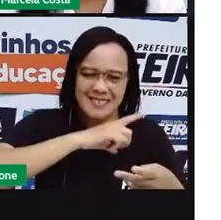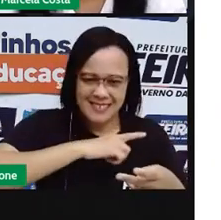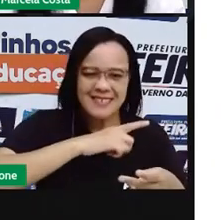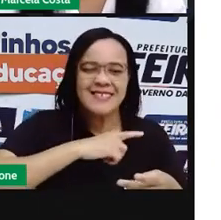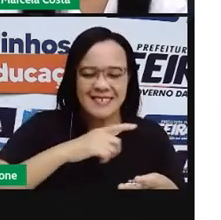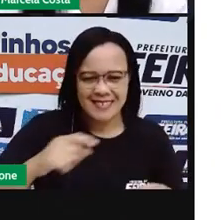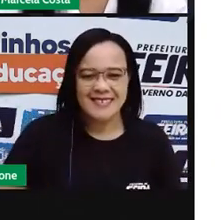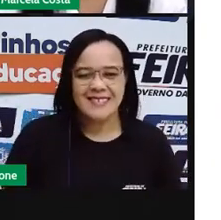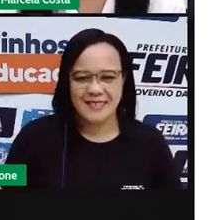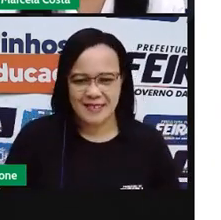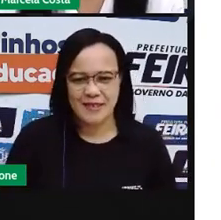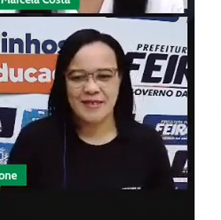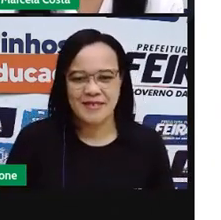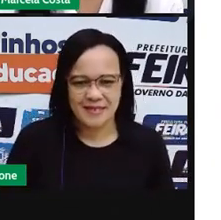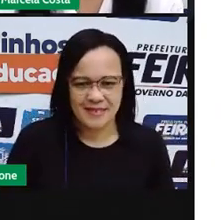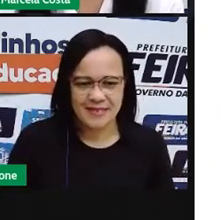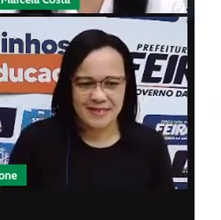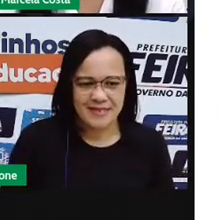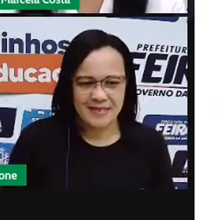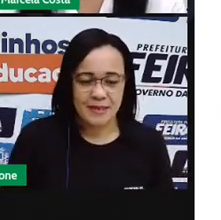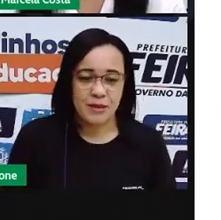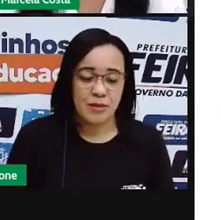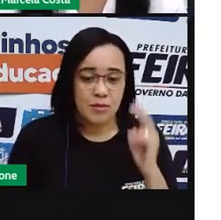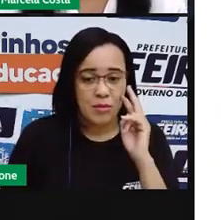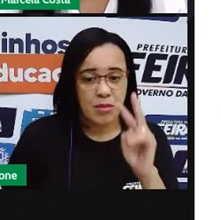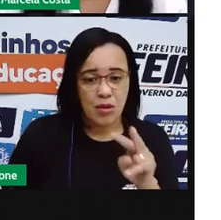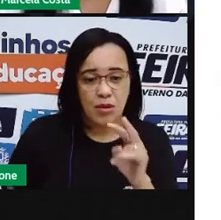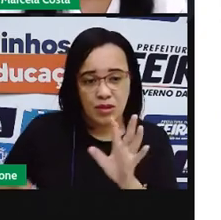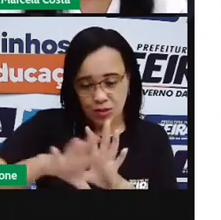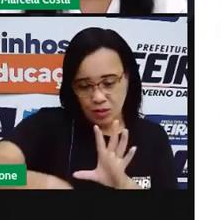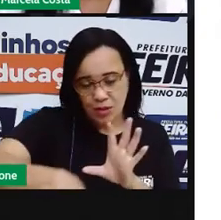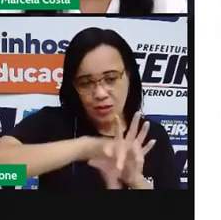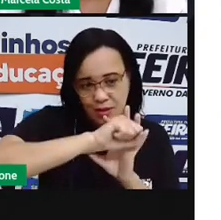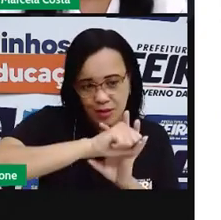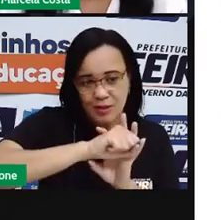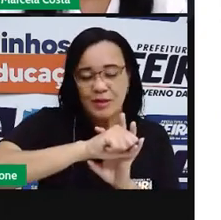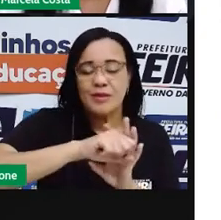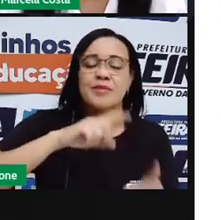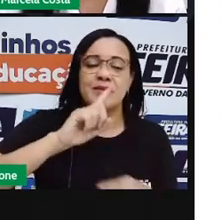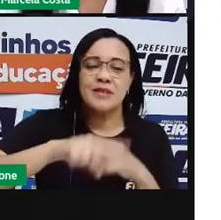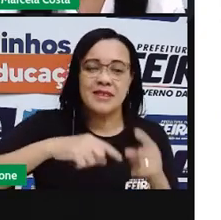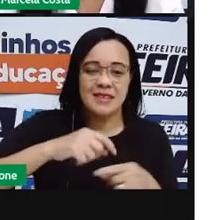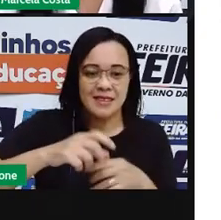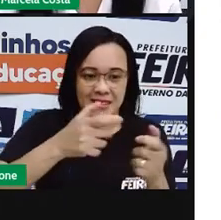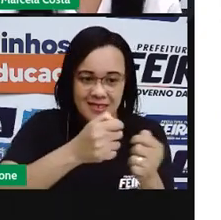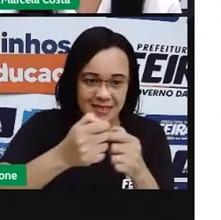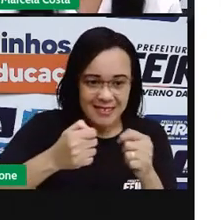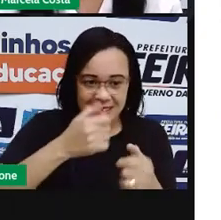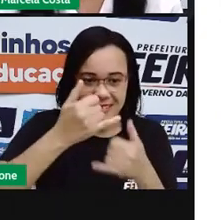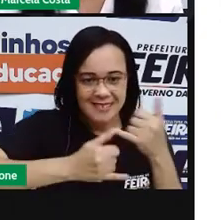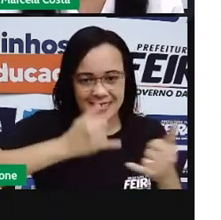Certo? Você pode acessar aqui por meio desse índio. Eu vou